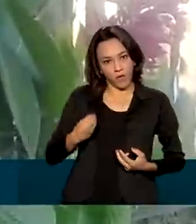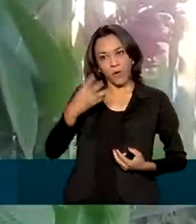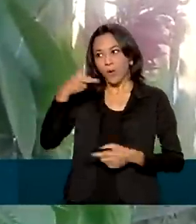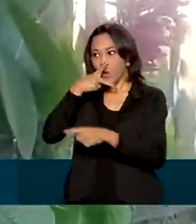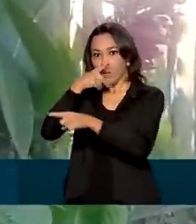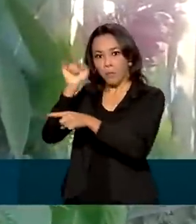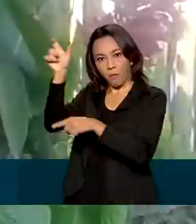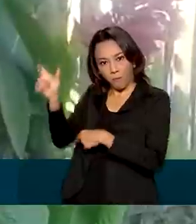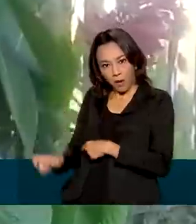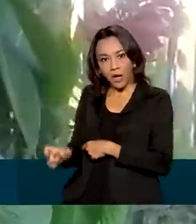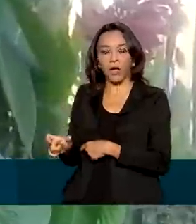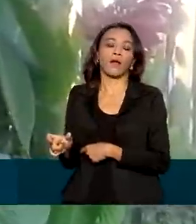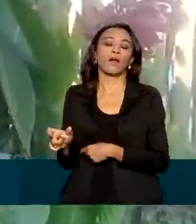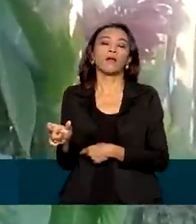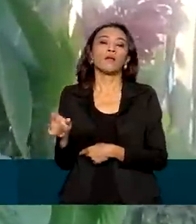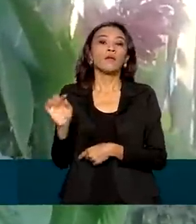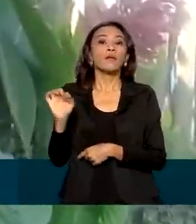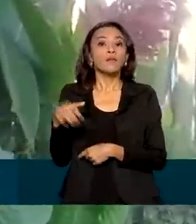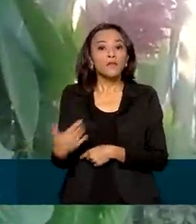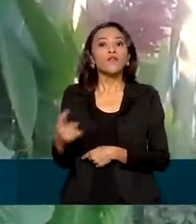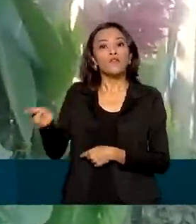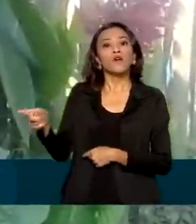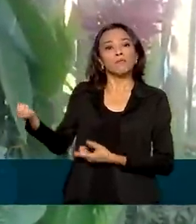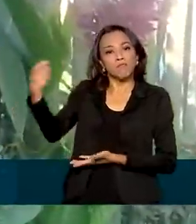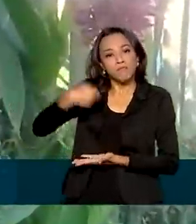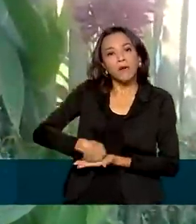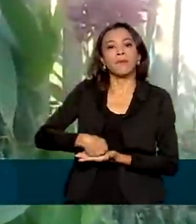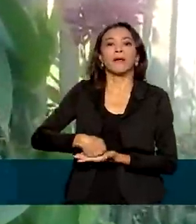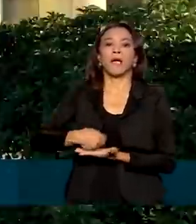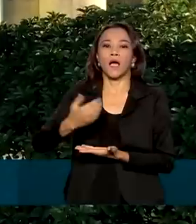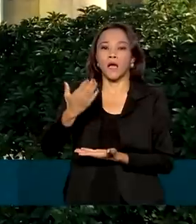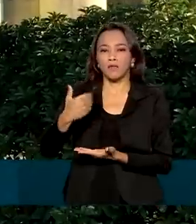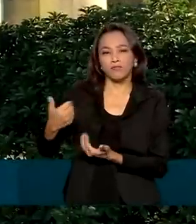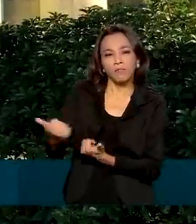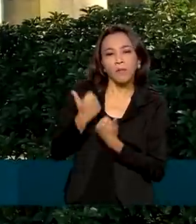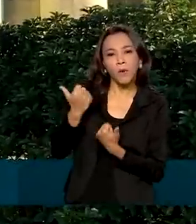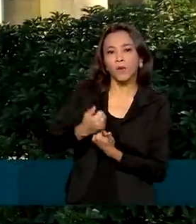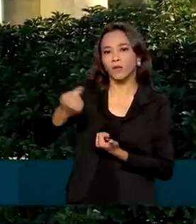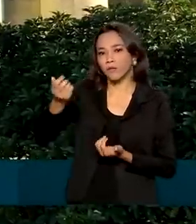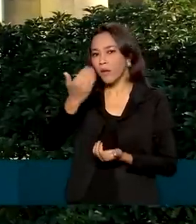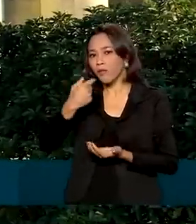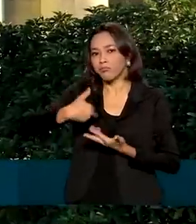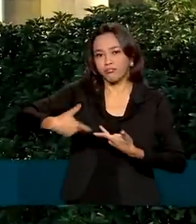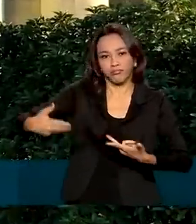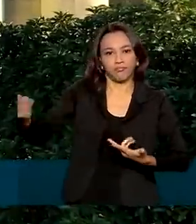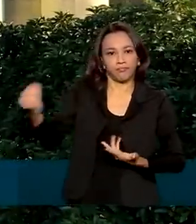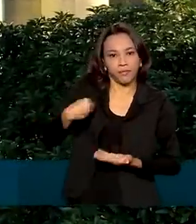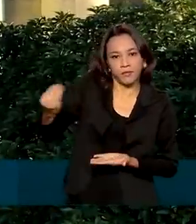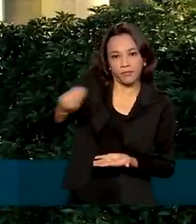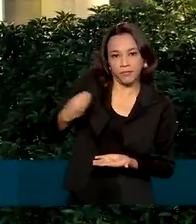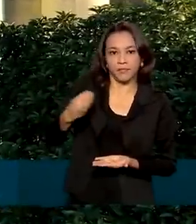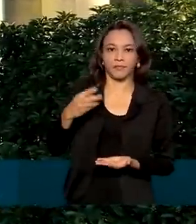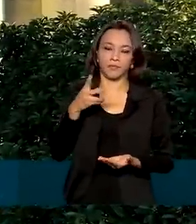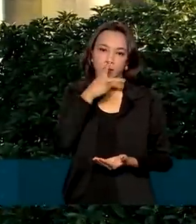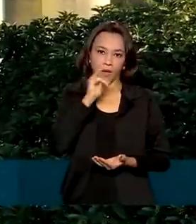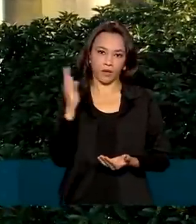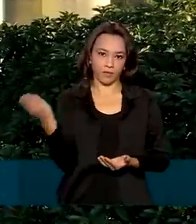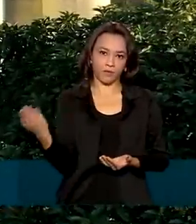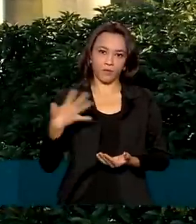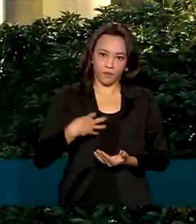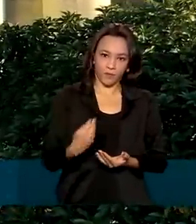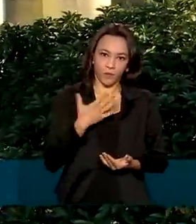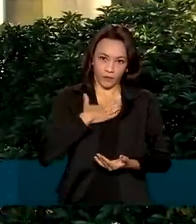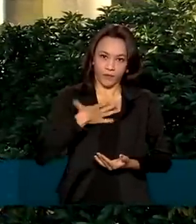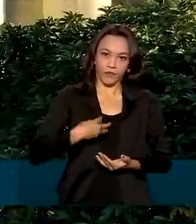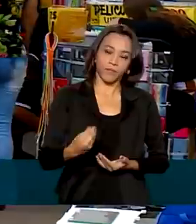foi estipulada a pensão alimentícia mensalmente. Segundo dados da Central Nacional de Informações do